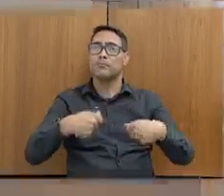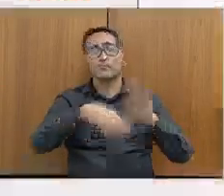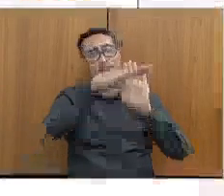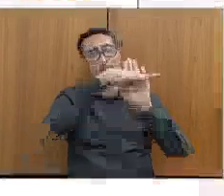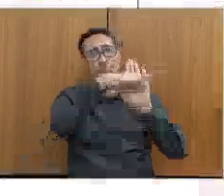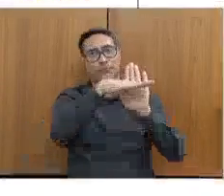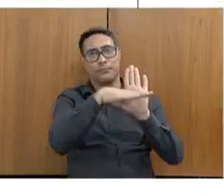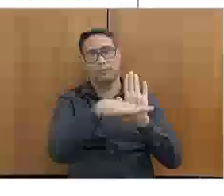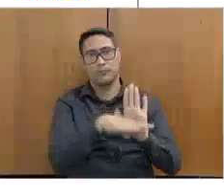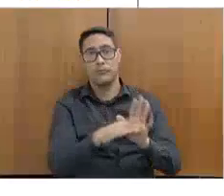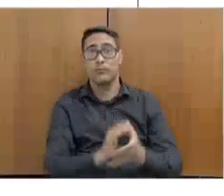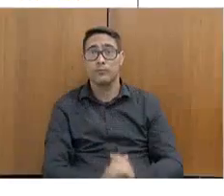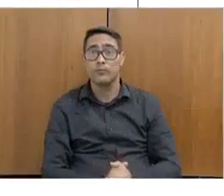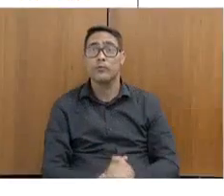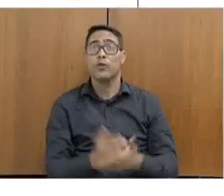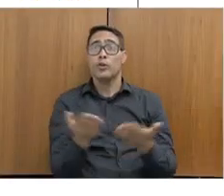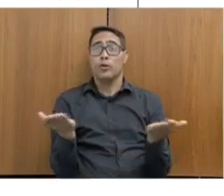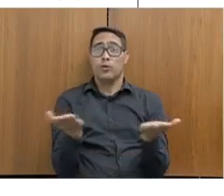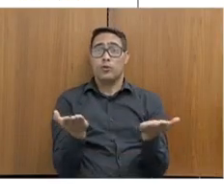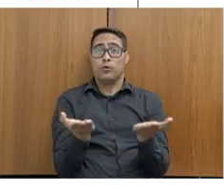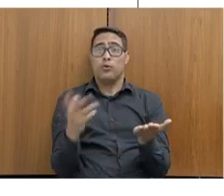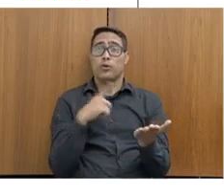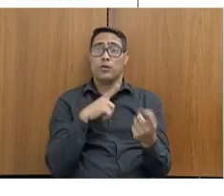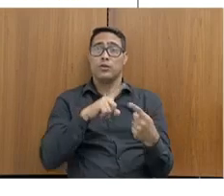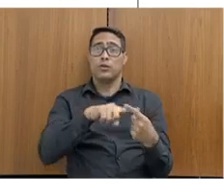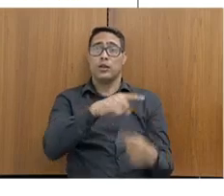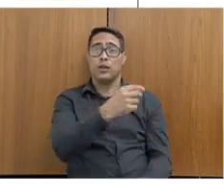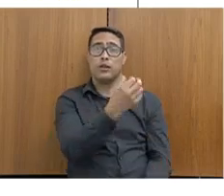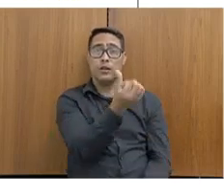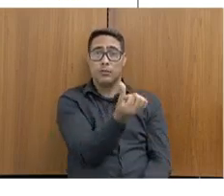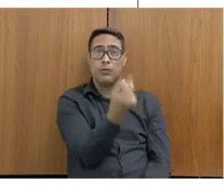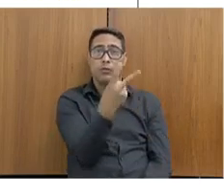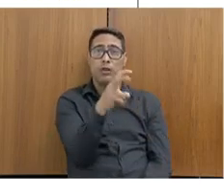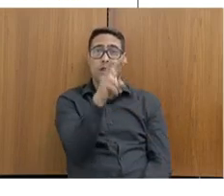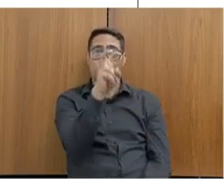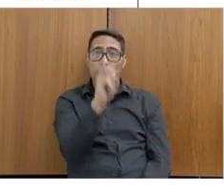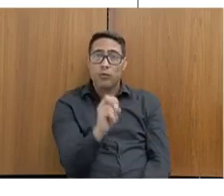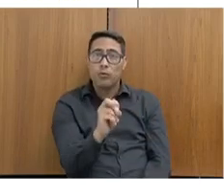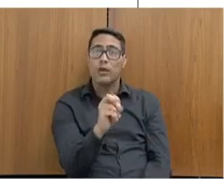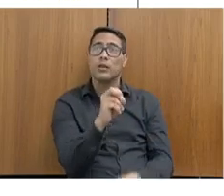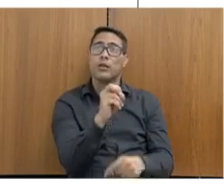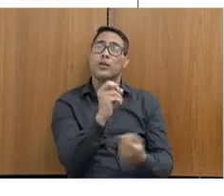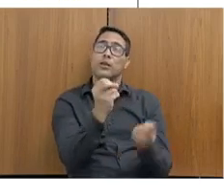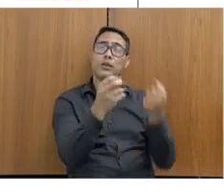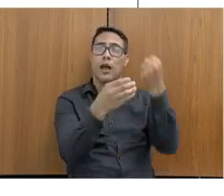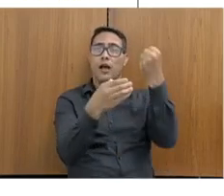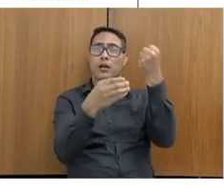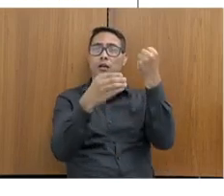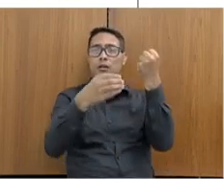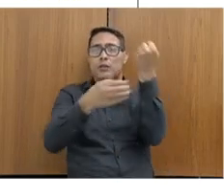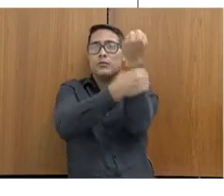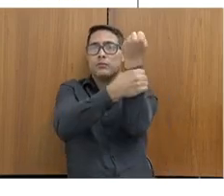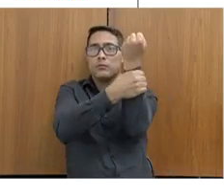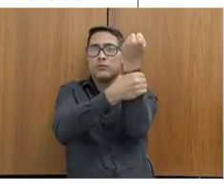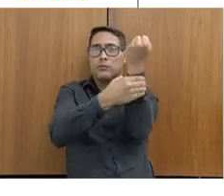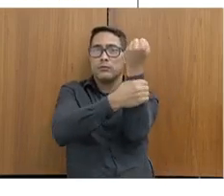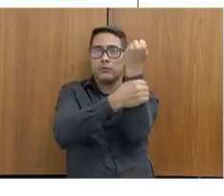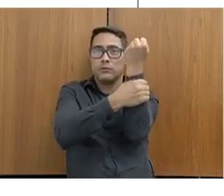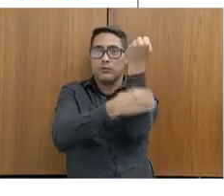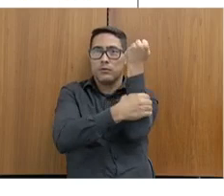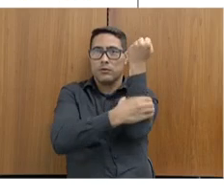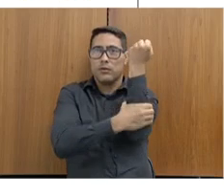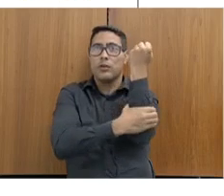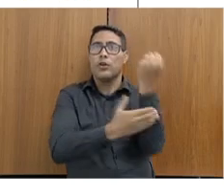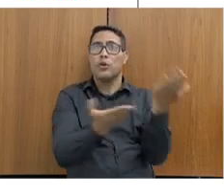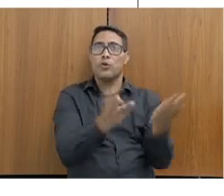Monitoramento eletrônico. Hoje nós temos aí 6.250 tornozeleiras disponíveis e hoje estão sendo utilizadas